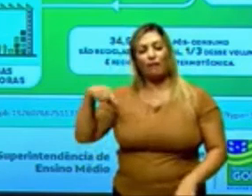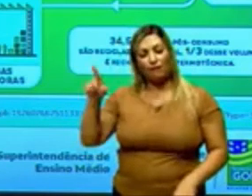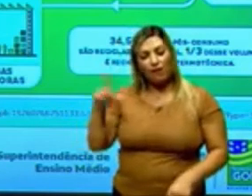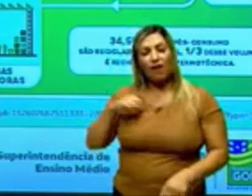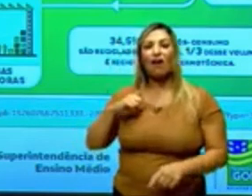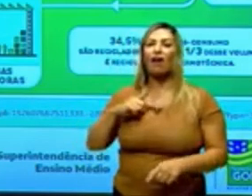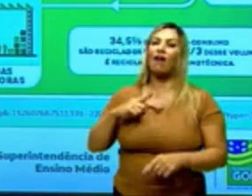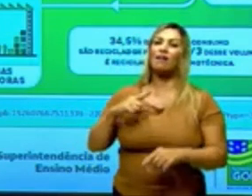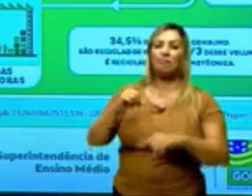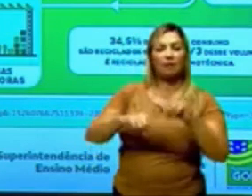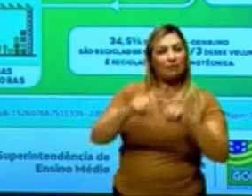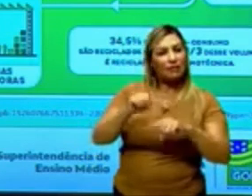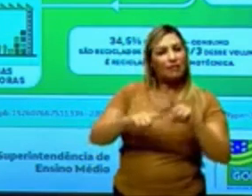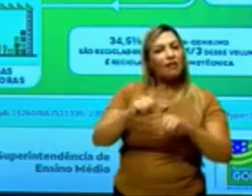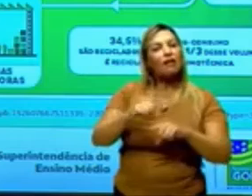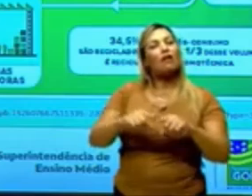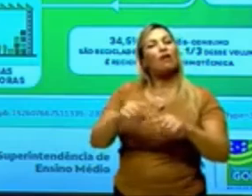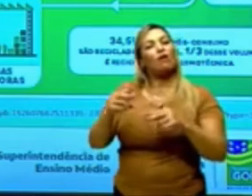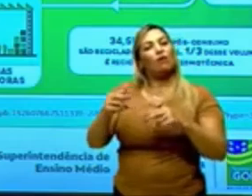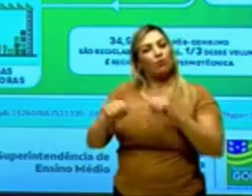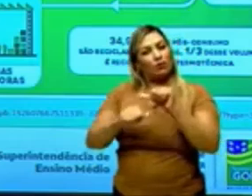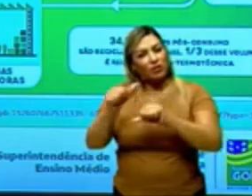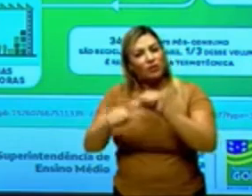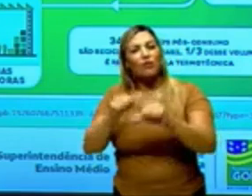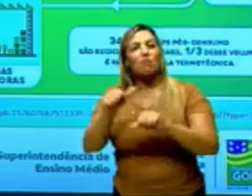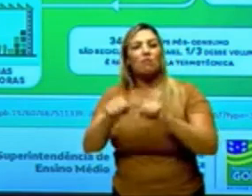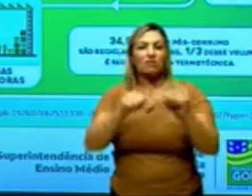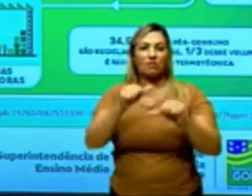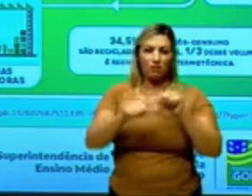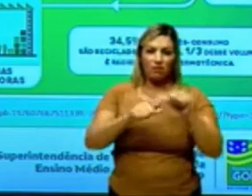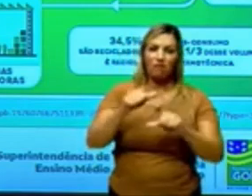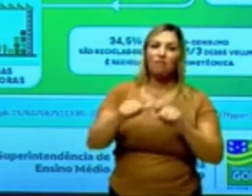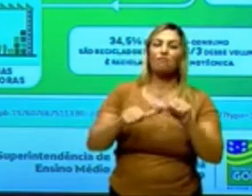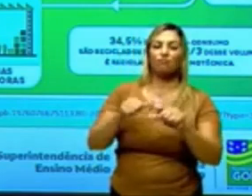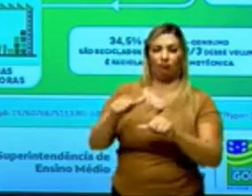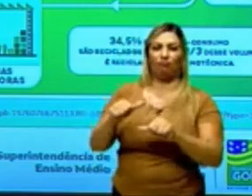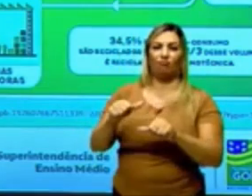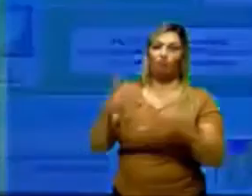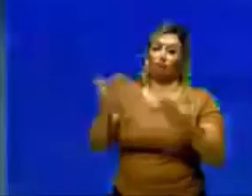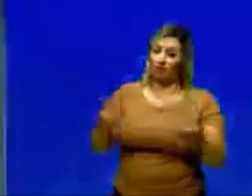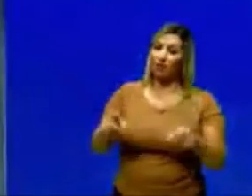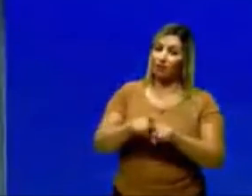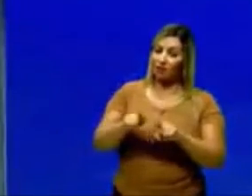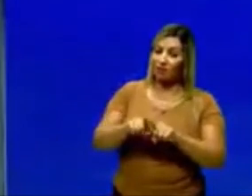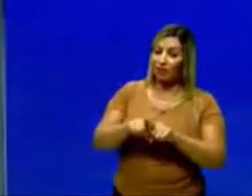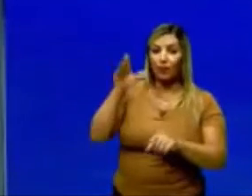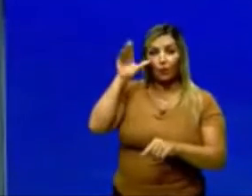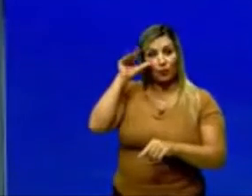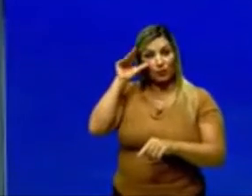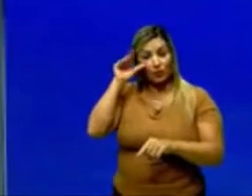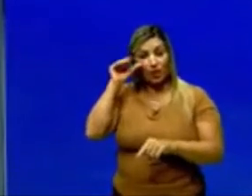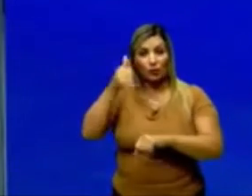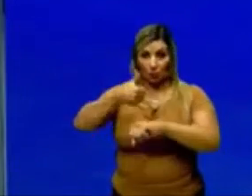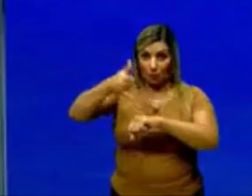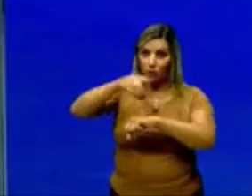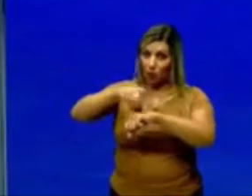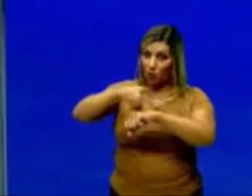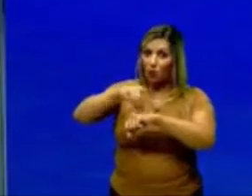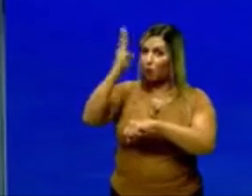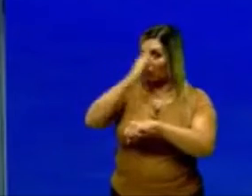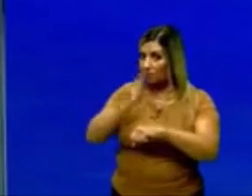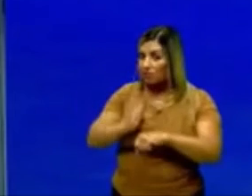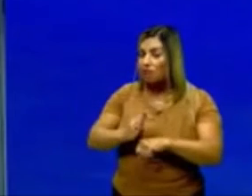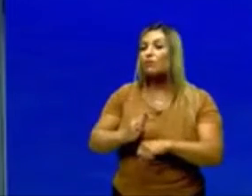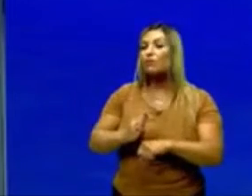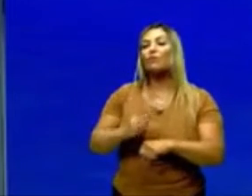matéria-prima e lá vai ocorrer processos de polimerização. Inclusive, né, por curiosidade, o petróleo do Brasil, ele tem